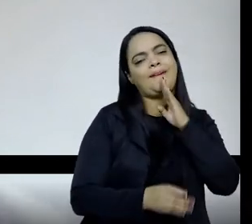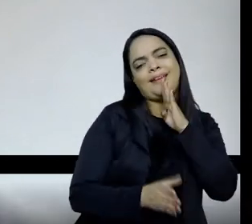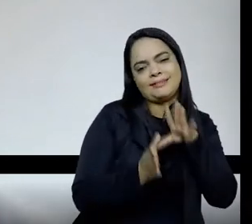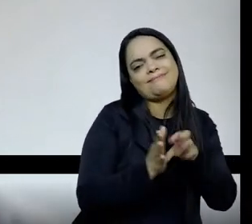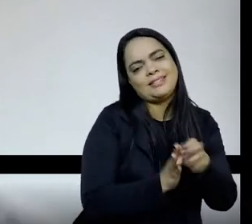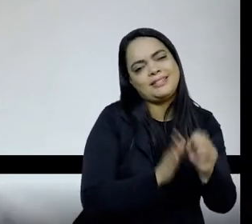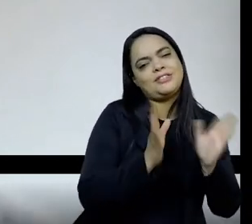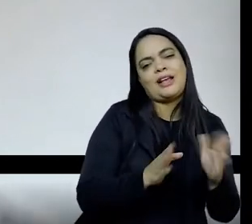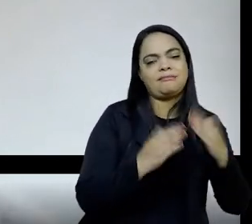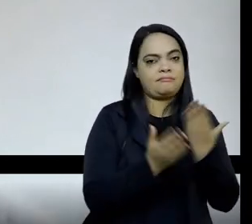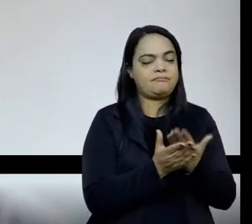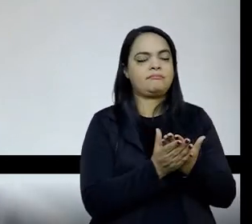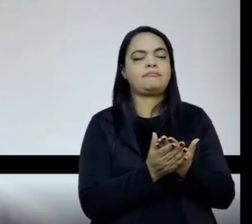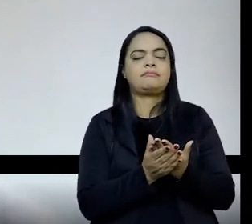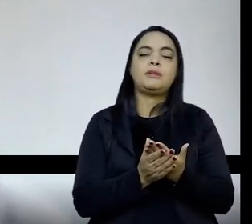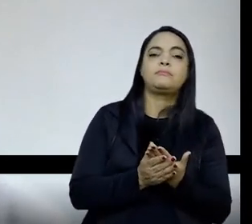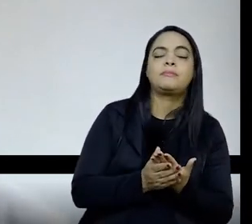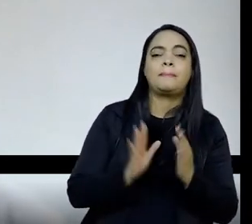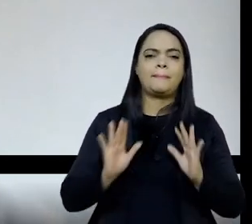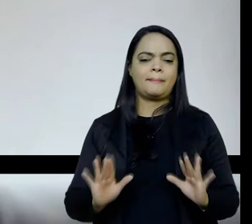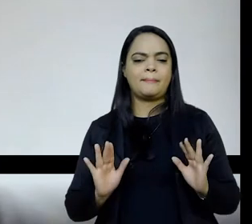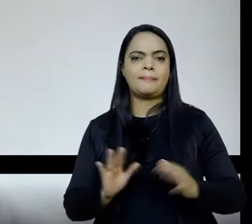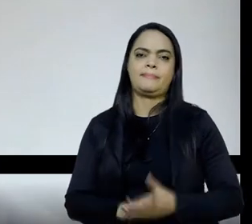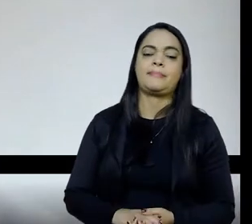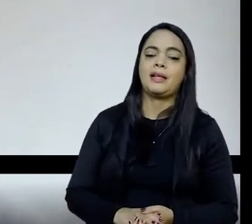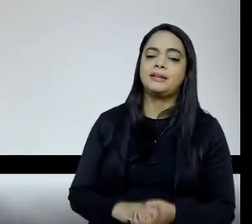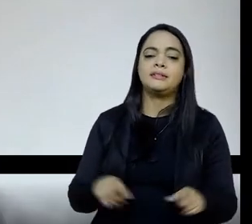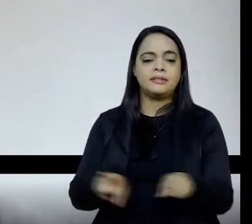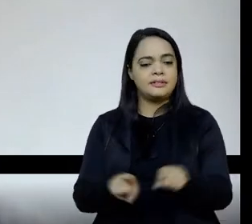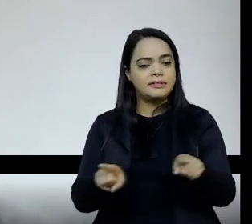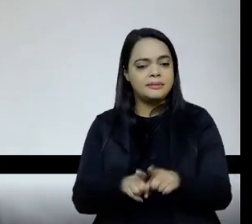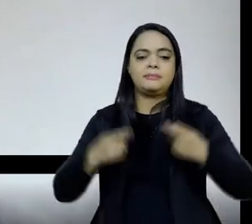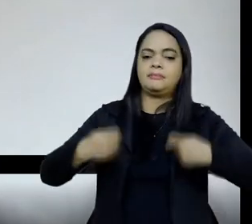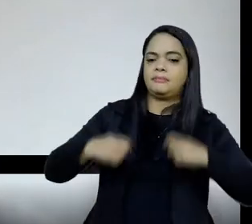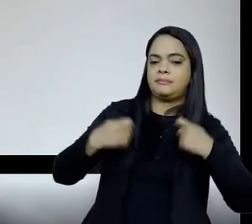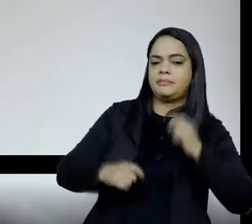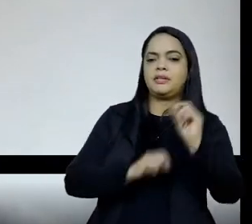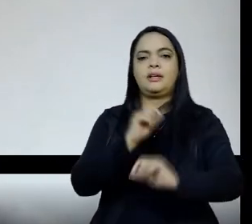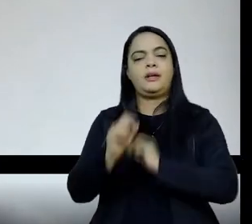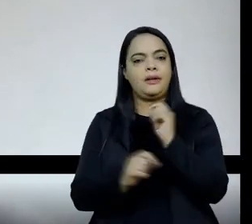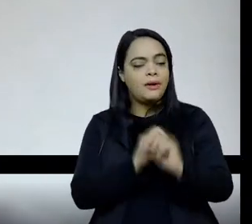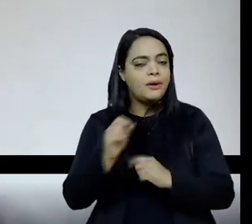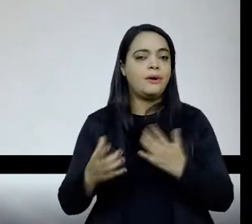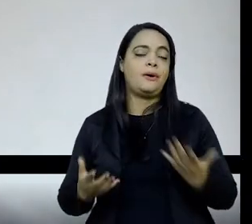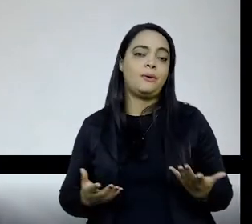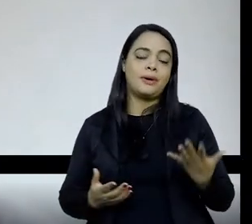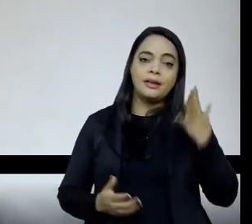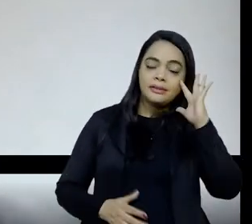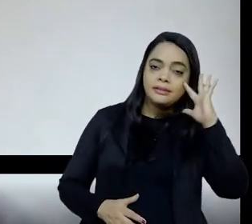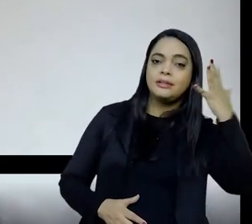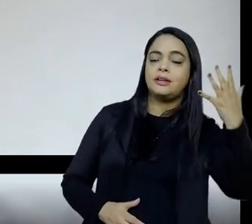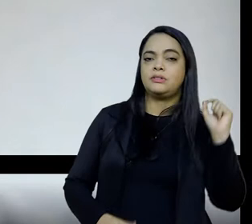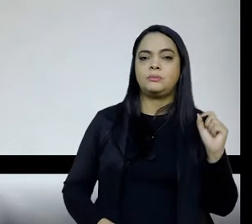eu acho que tem um senso comum, mas o próprio senso comum, muitas vezes, precisa ser problematizado, quer dizer, ele pode